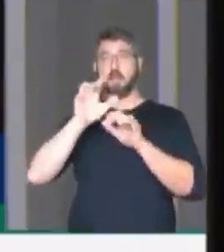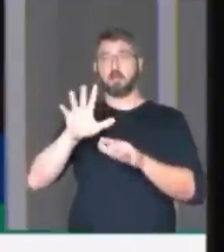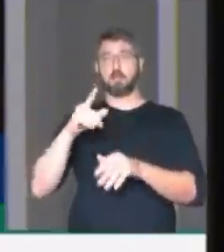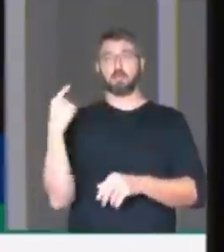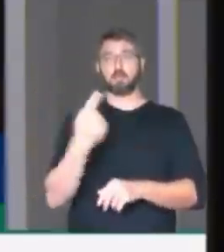presidente.